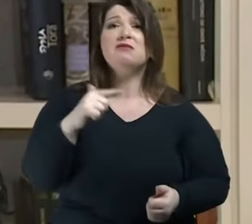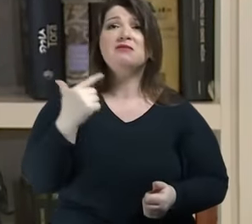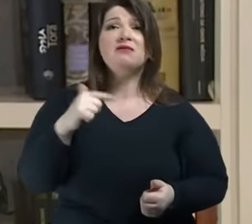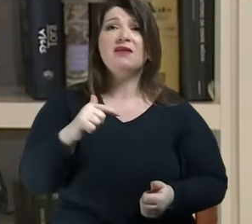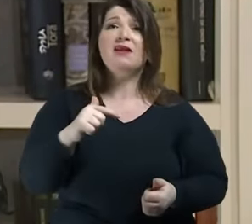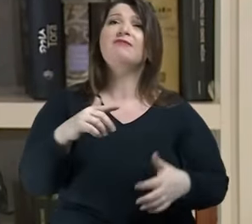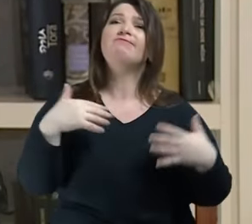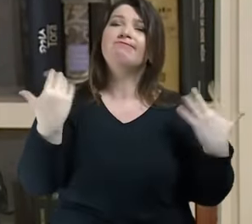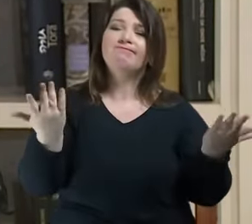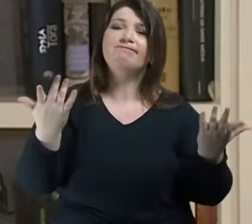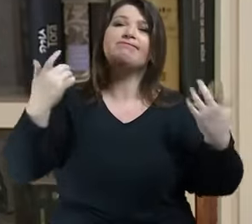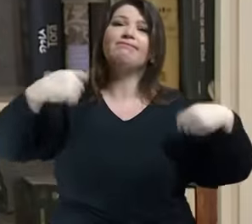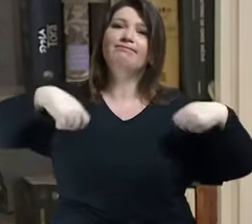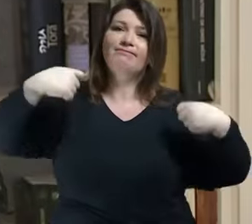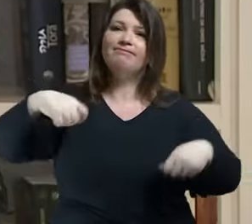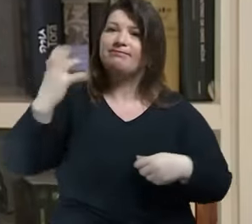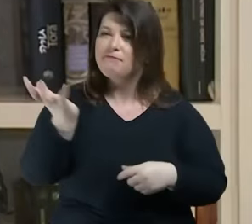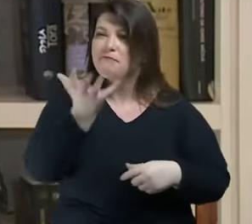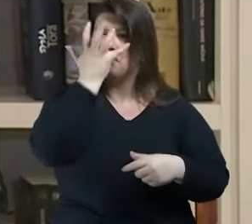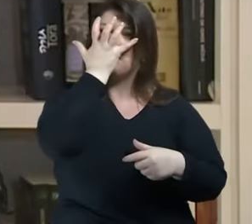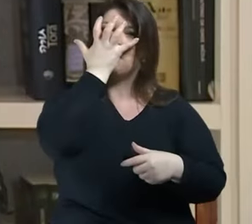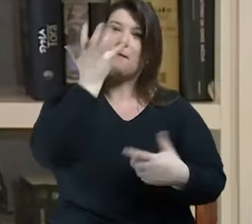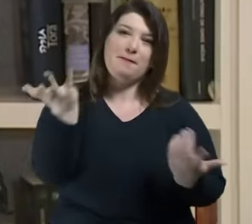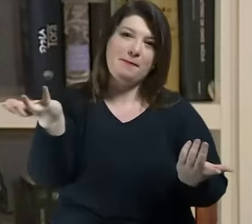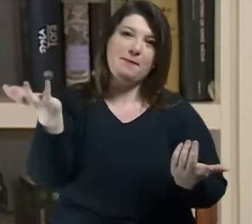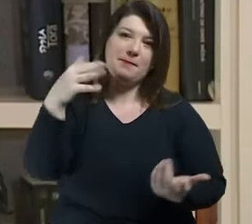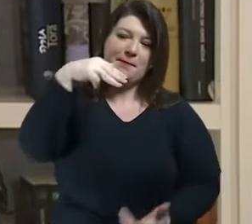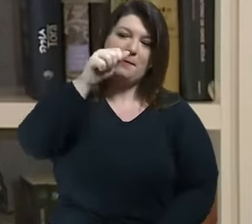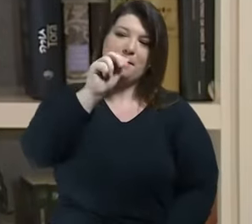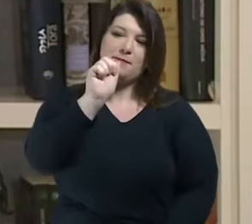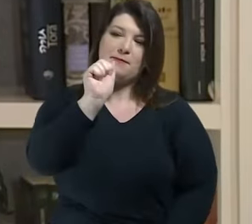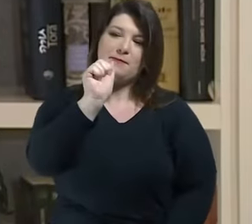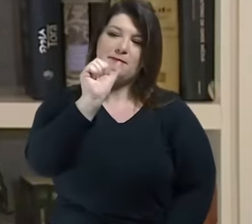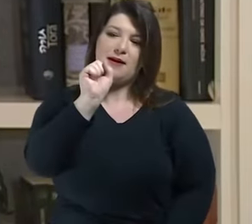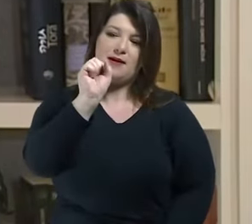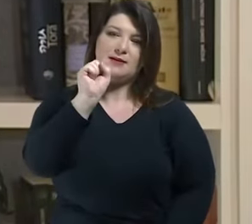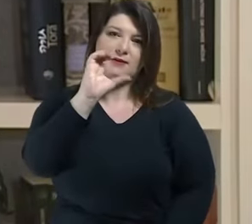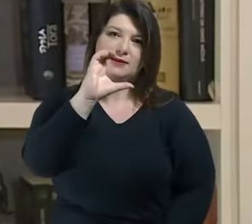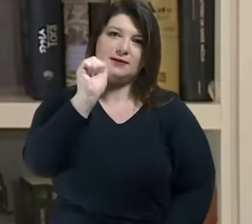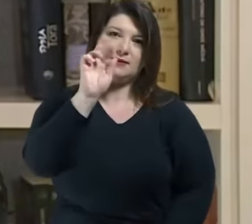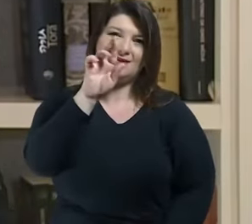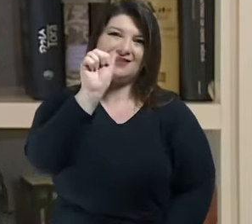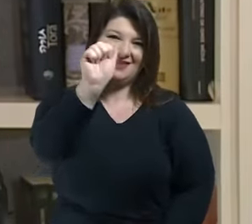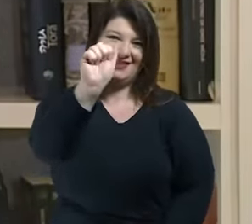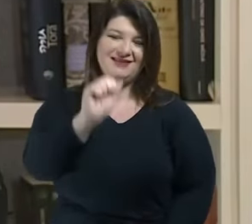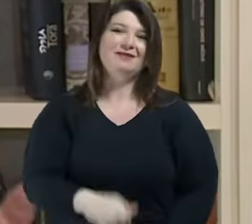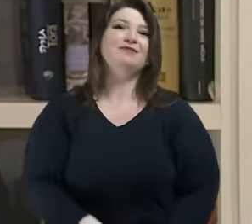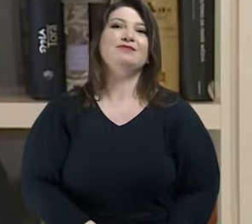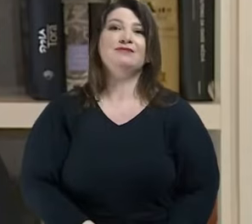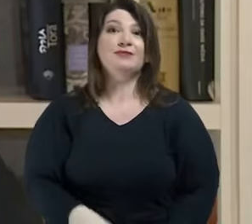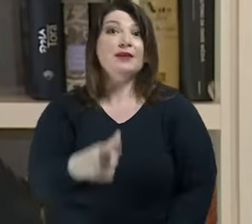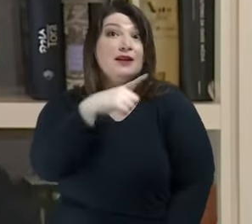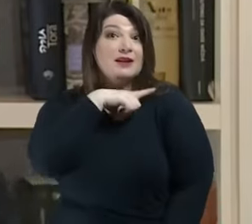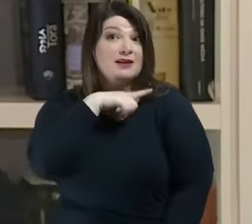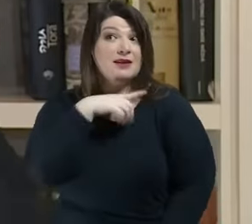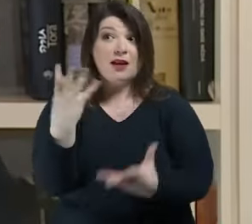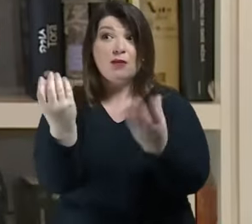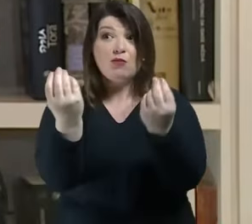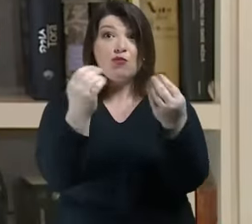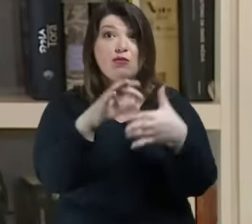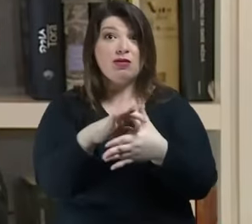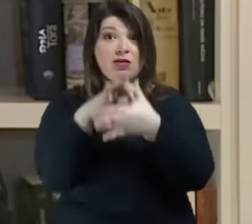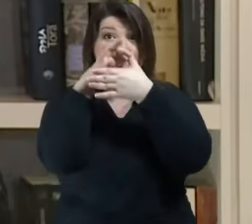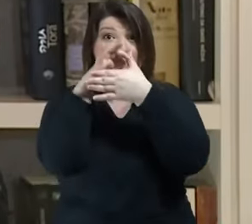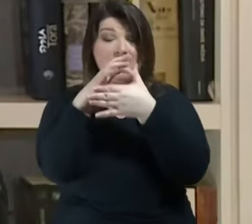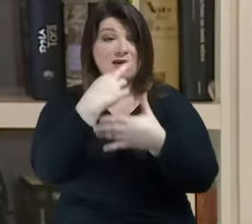e é curioso que os tartufos atuais aqueles muitos líderes religiosos que ao lado claro de pessoas